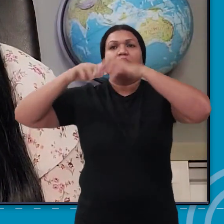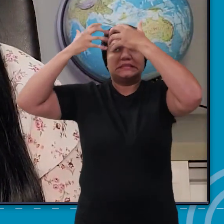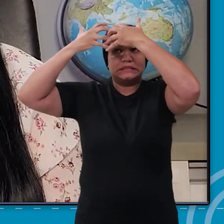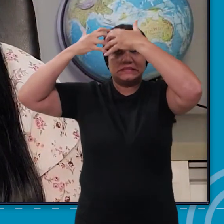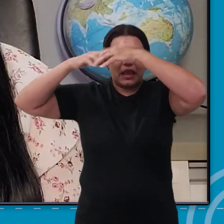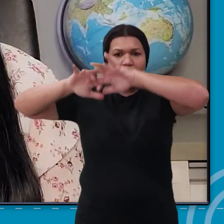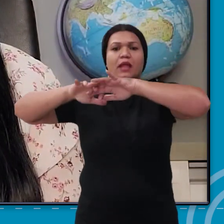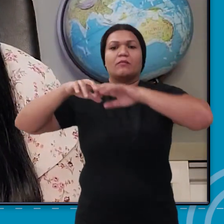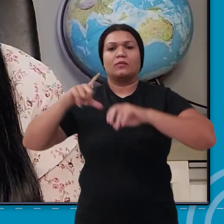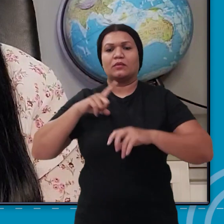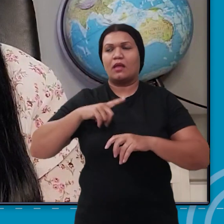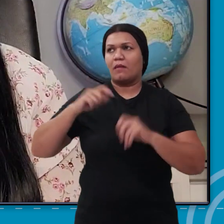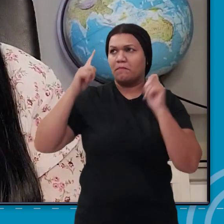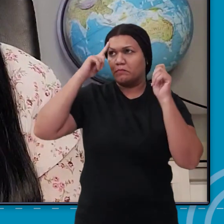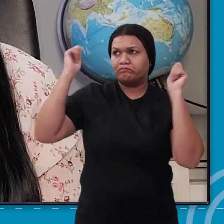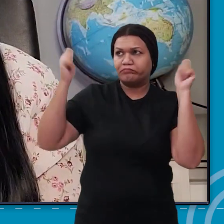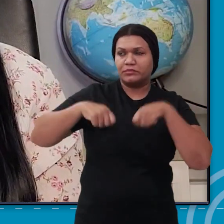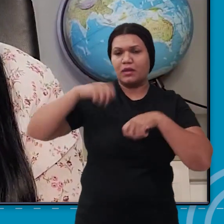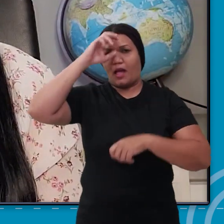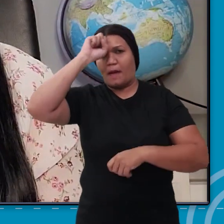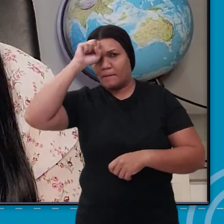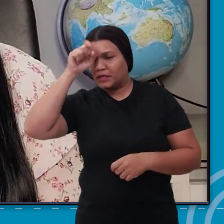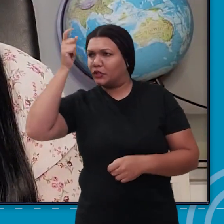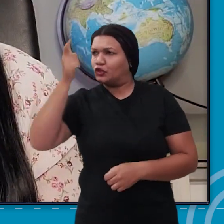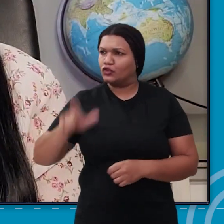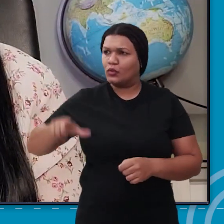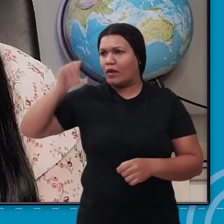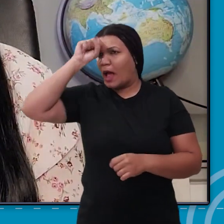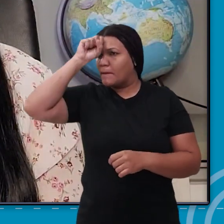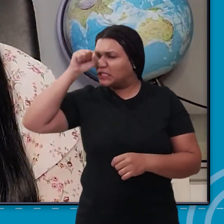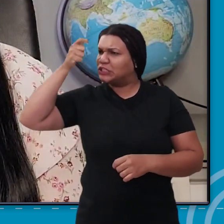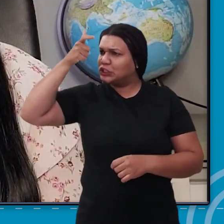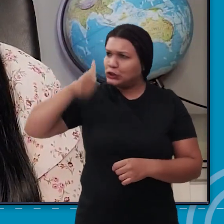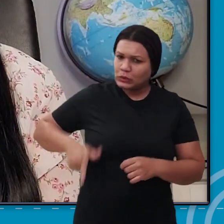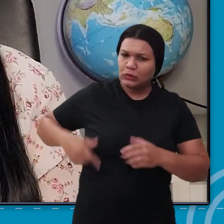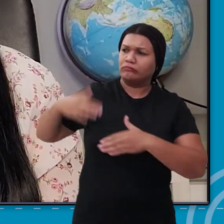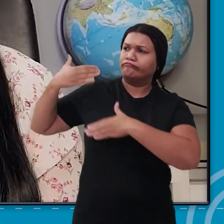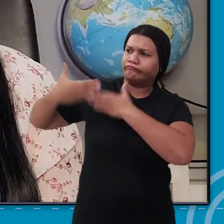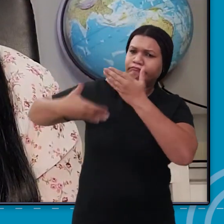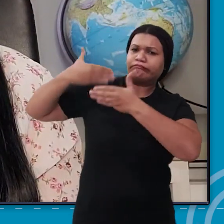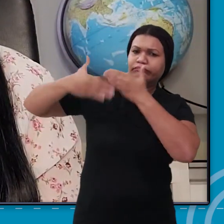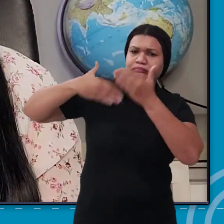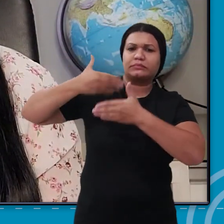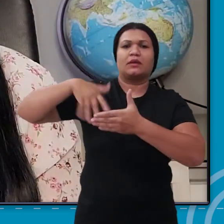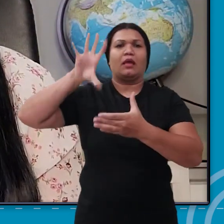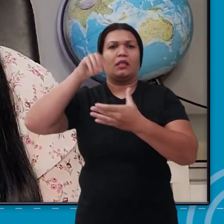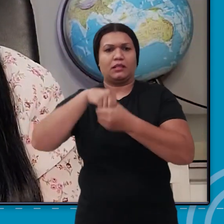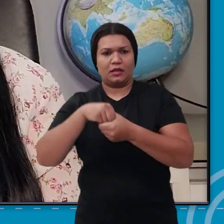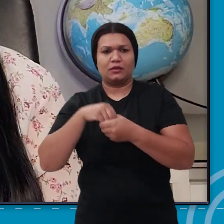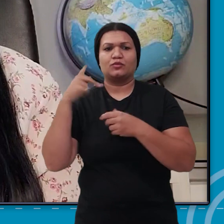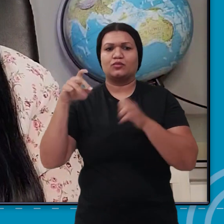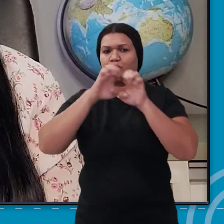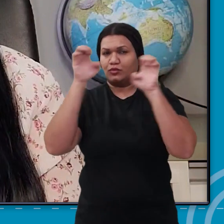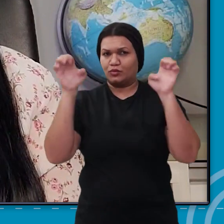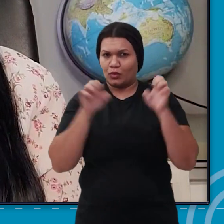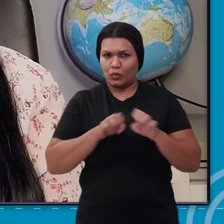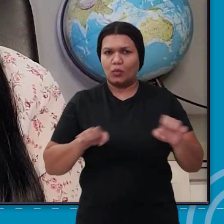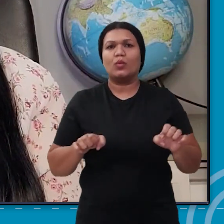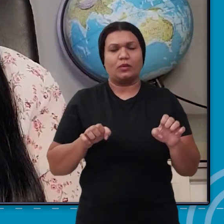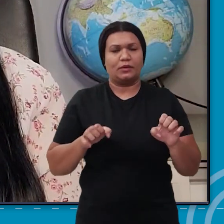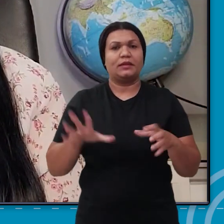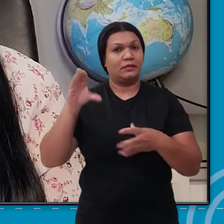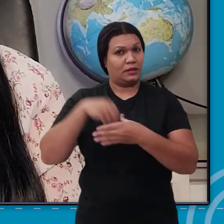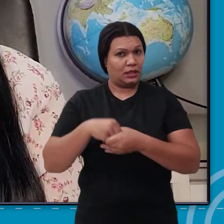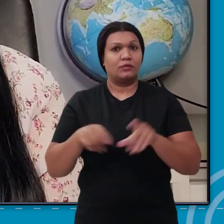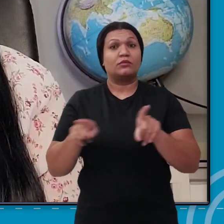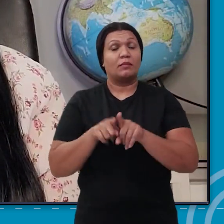de aprender, aprender, reaprender, aprender novamente dentro de sua estrutura química, física ou estrutural. Falo